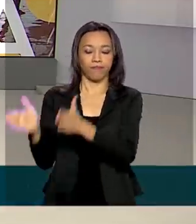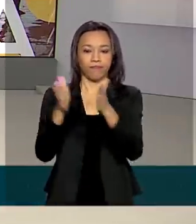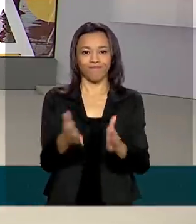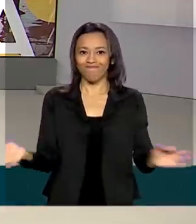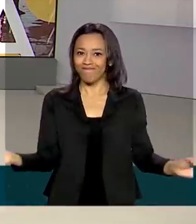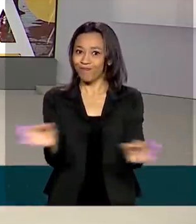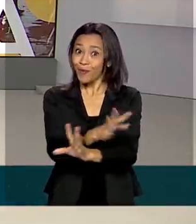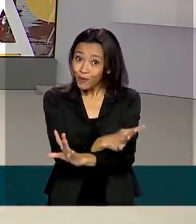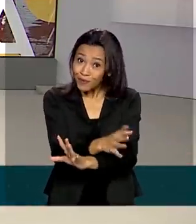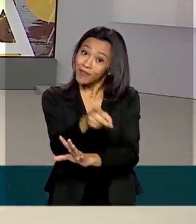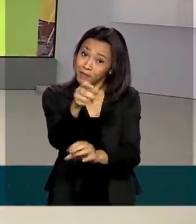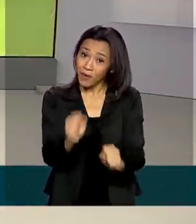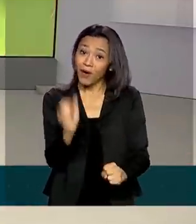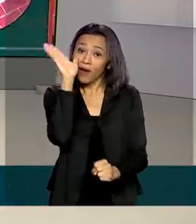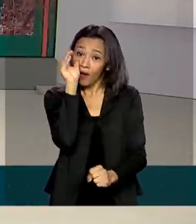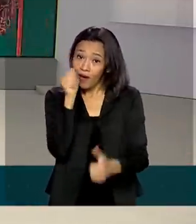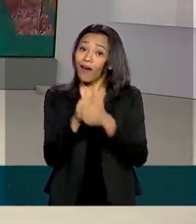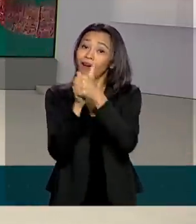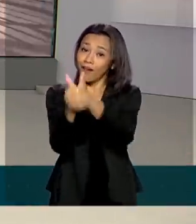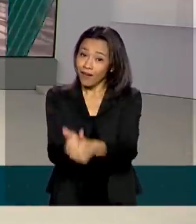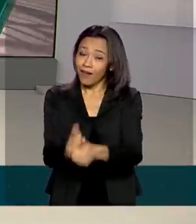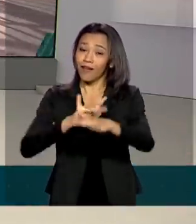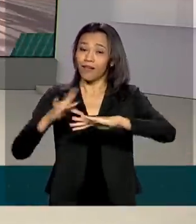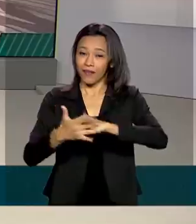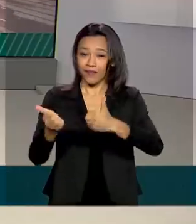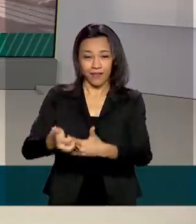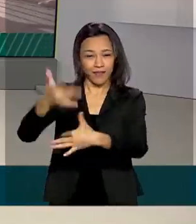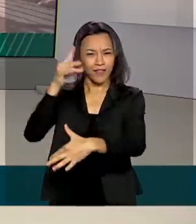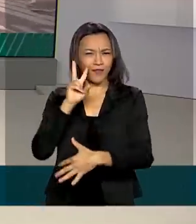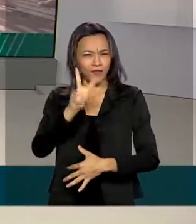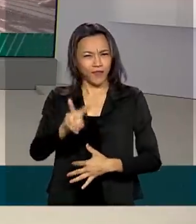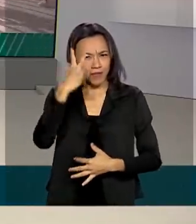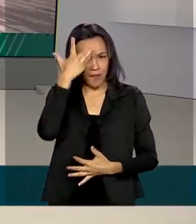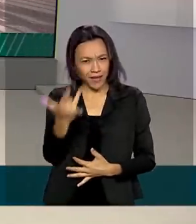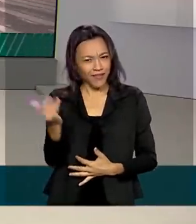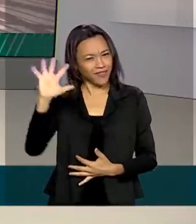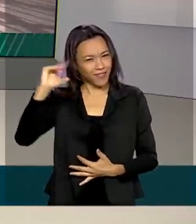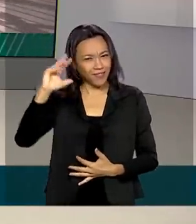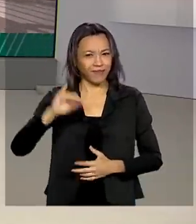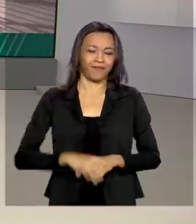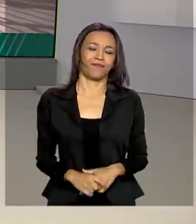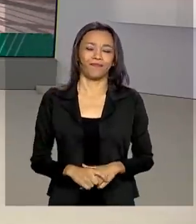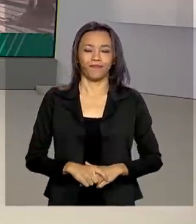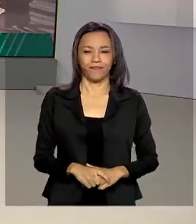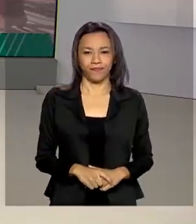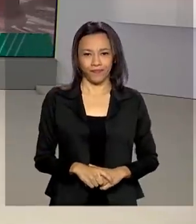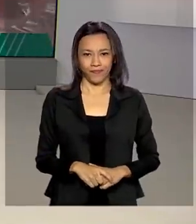termina aqui, você pode nos acompanhar também pelas redes sociais. Nos vemos amanhã. Até lá, tchau, tchau.